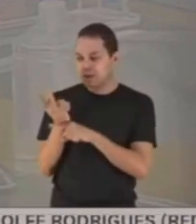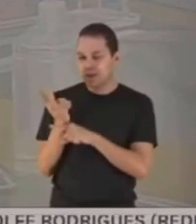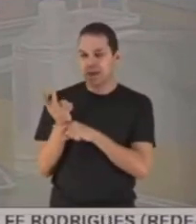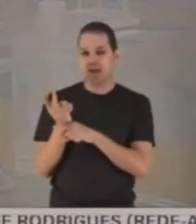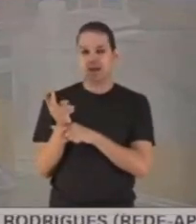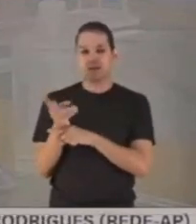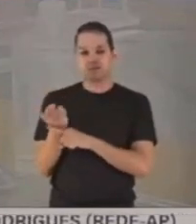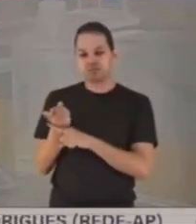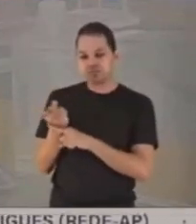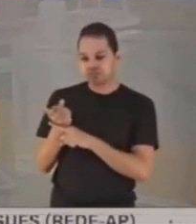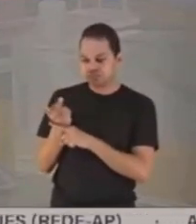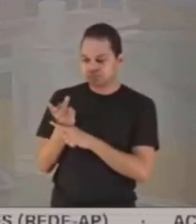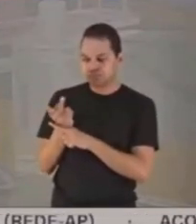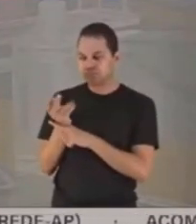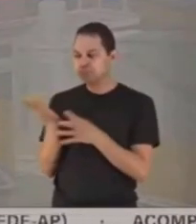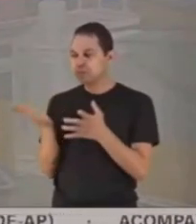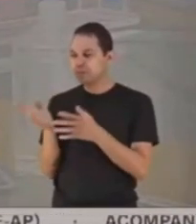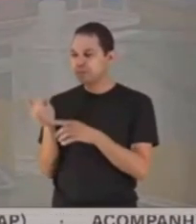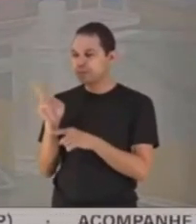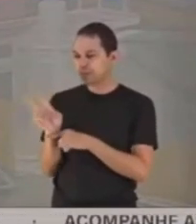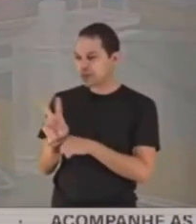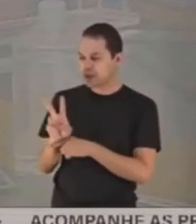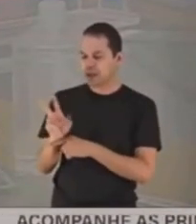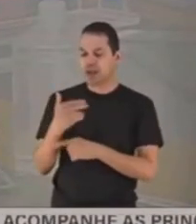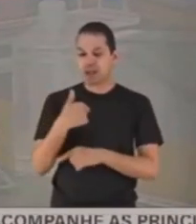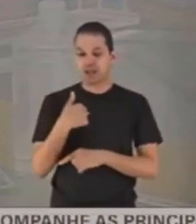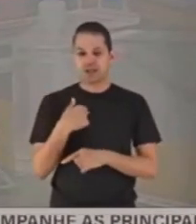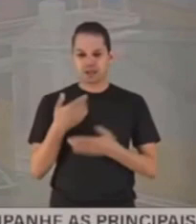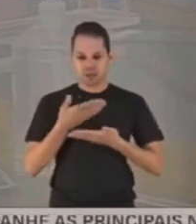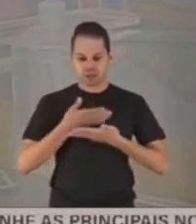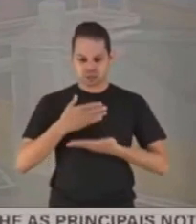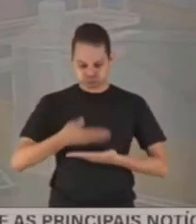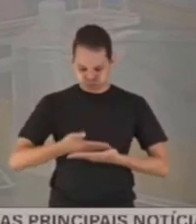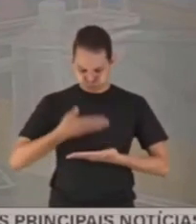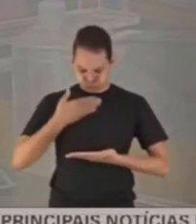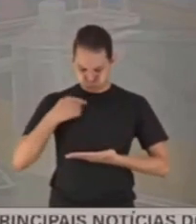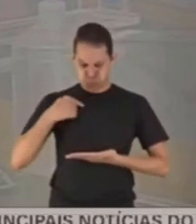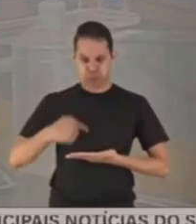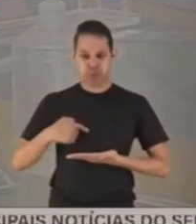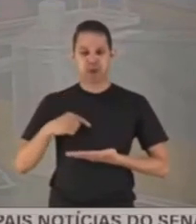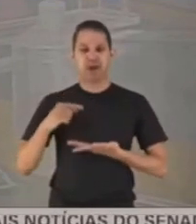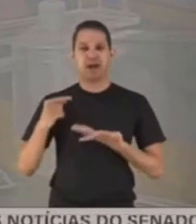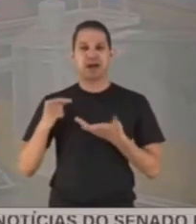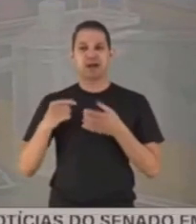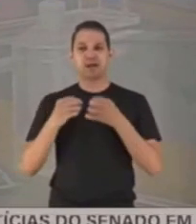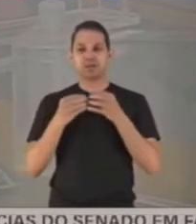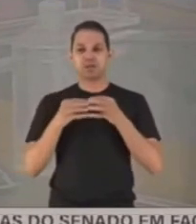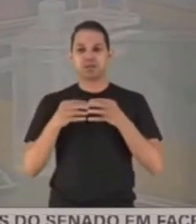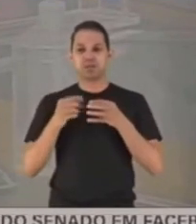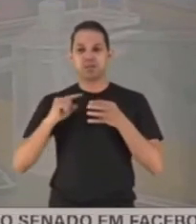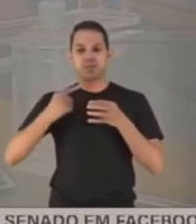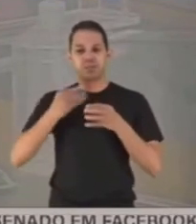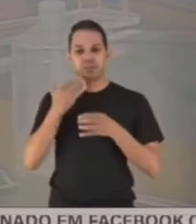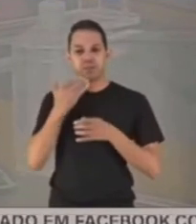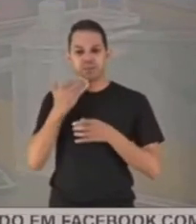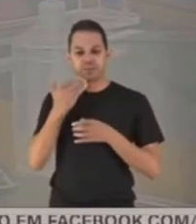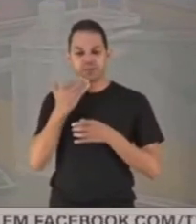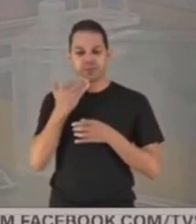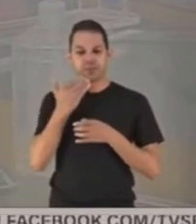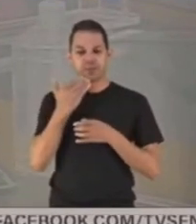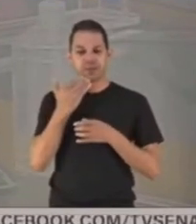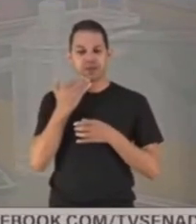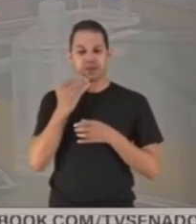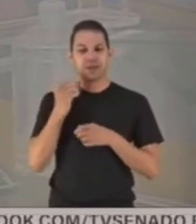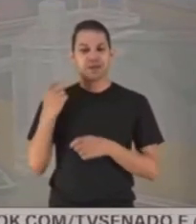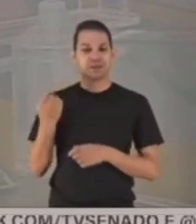e notei que ela estava com essa máscara furada, até que trocaram, mas, de qualquer forma, quase ela acabou se agravando. Então, ela passou